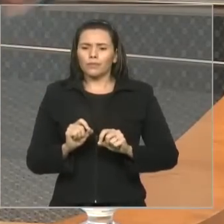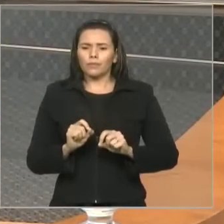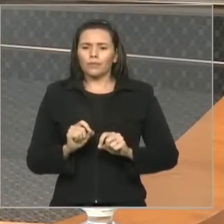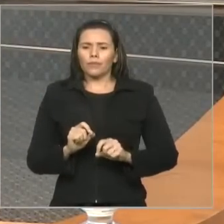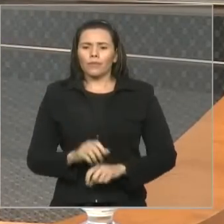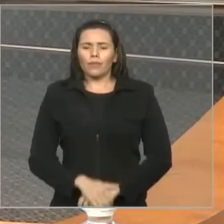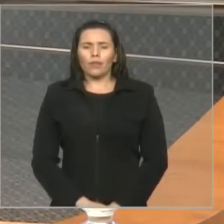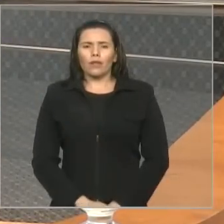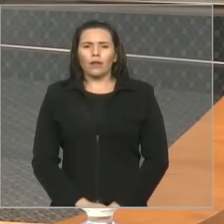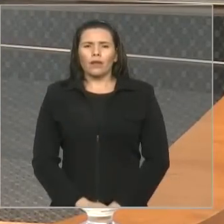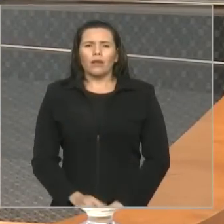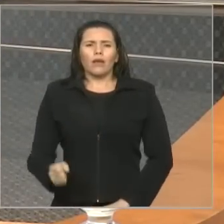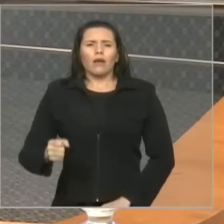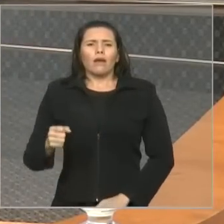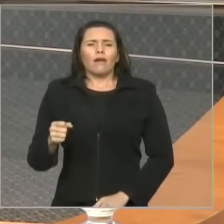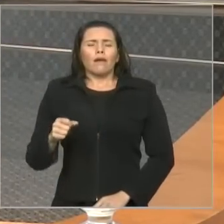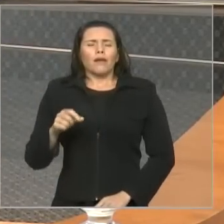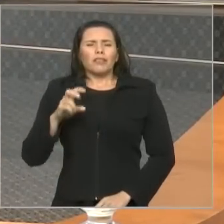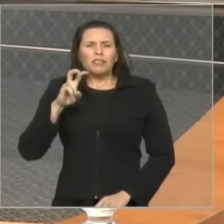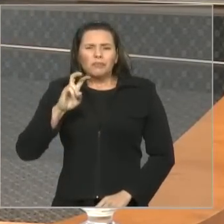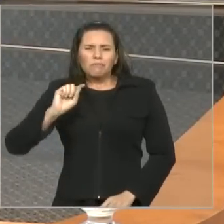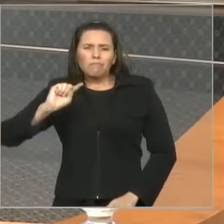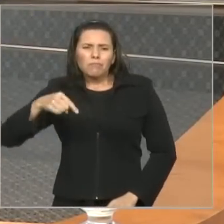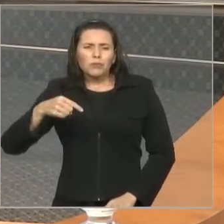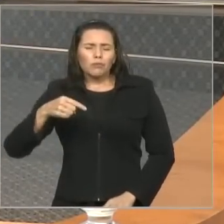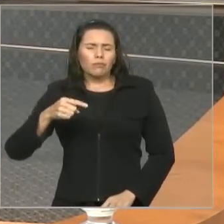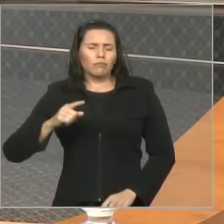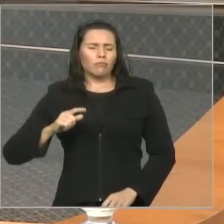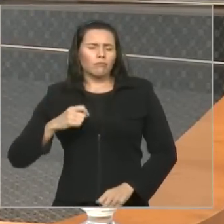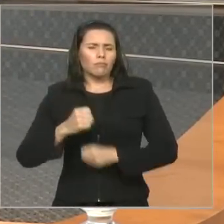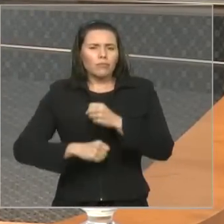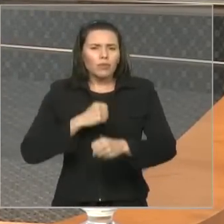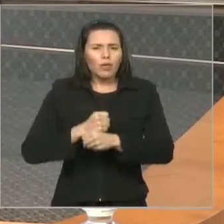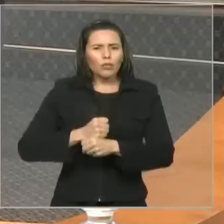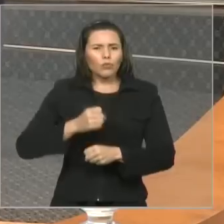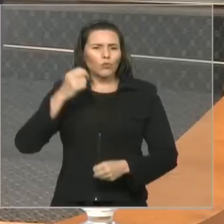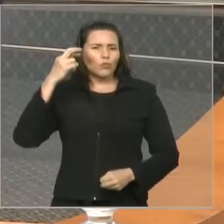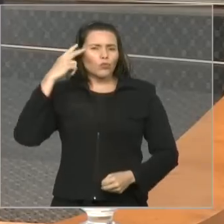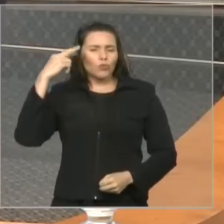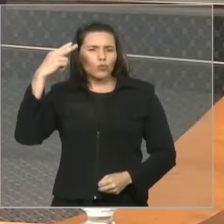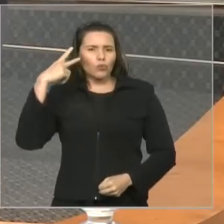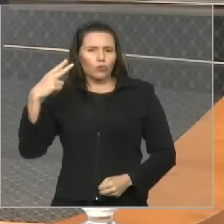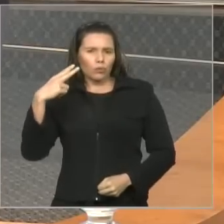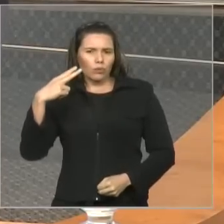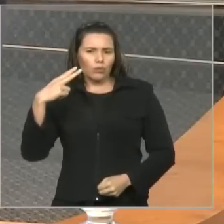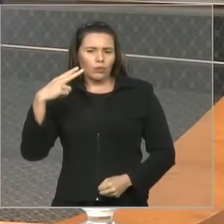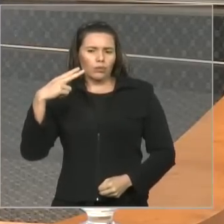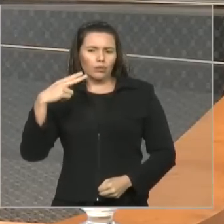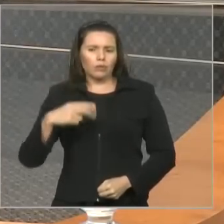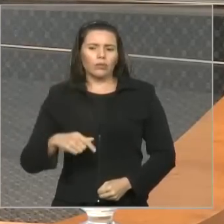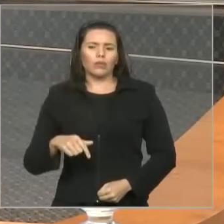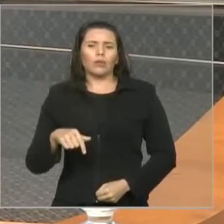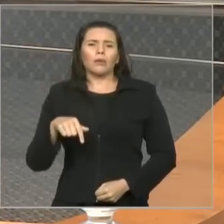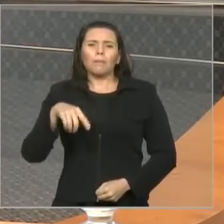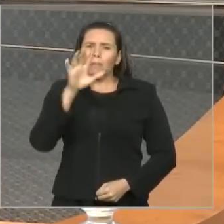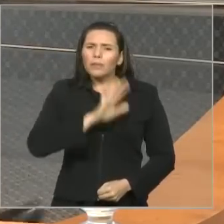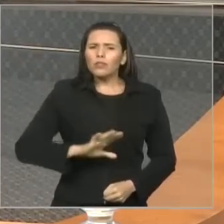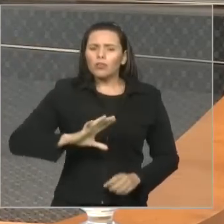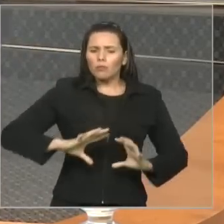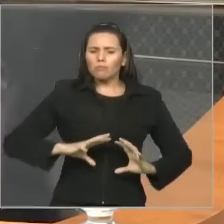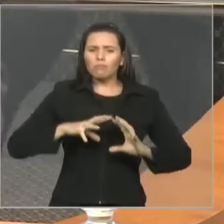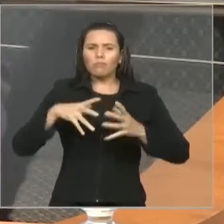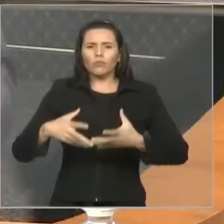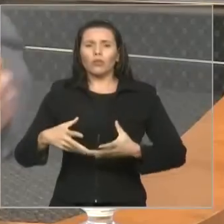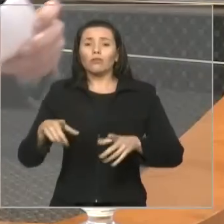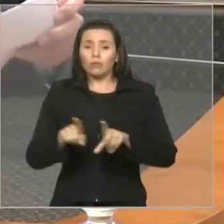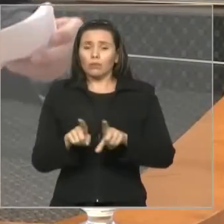destruir esses 5 mil anos de história do parlamento mundial, e, consequentemente, nacional, e, consequentemente, estadual.